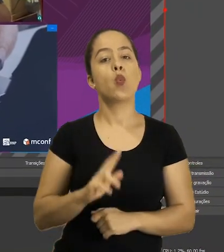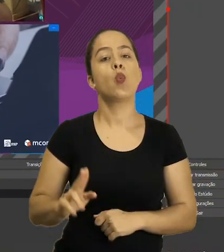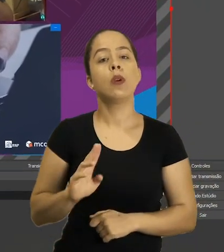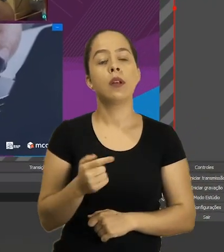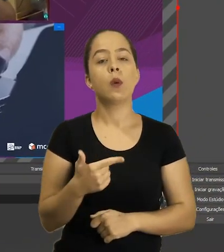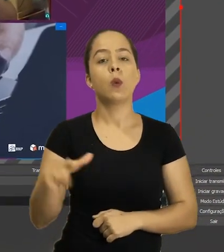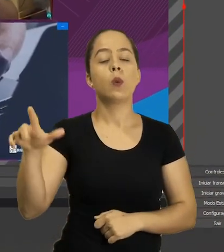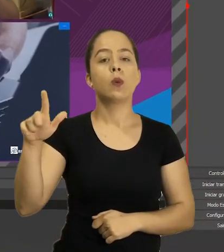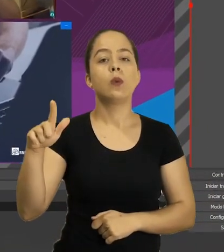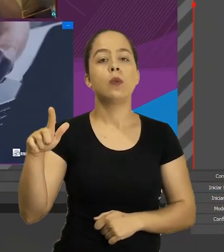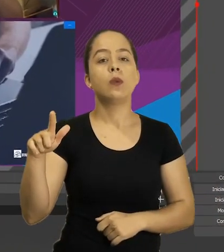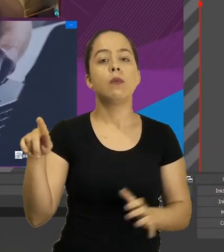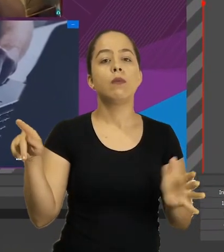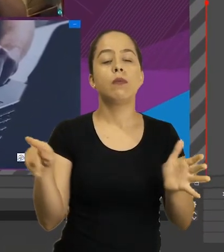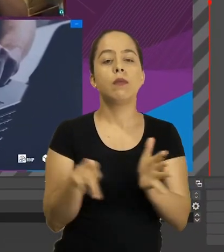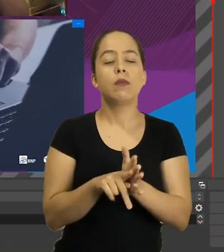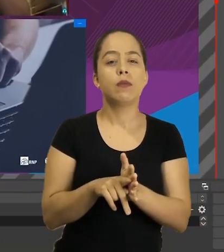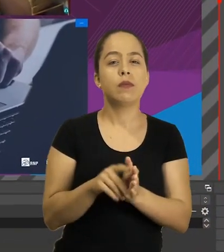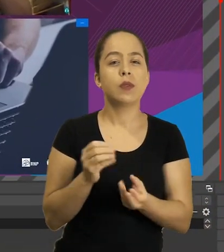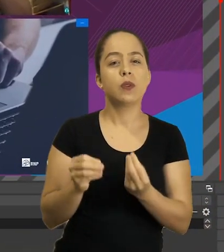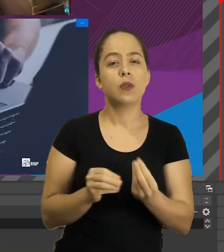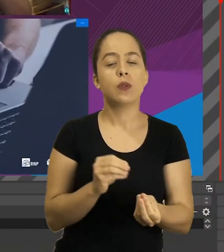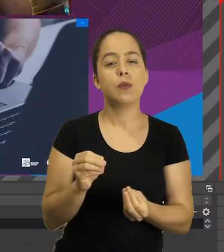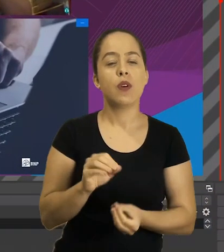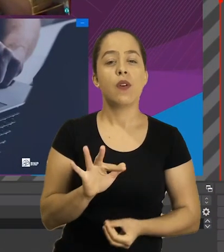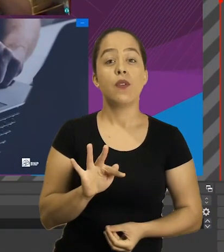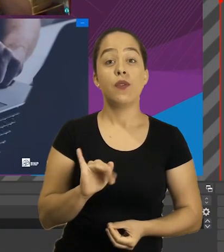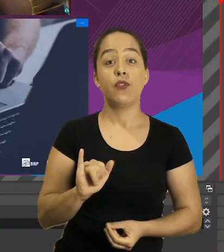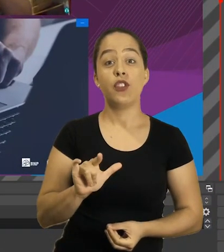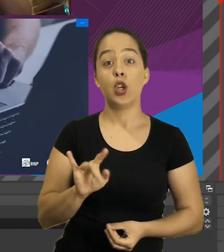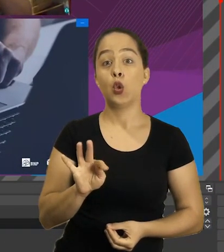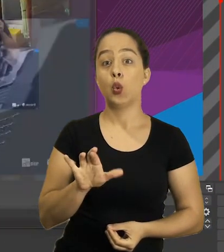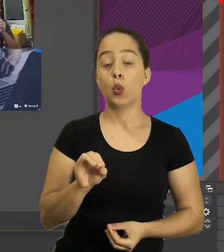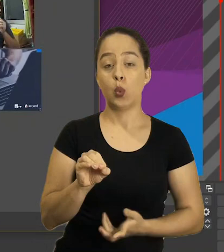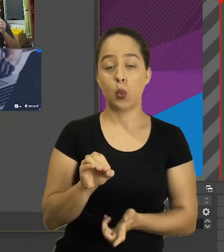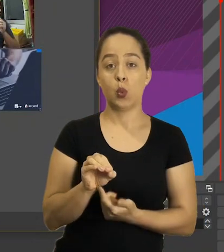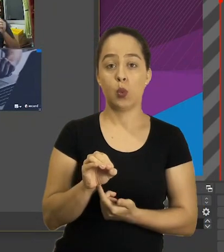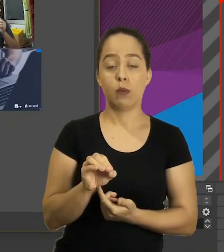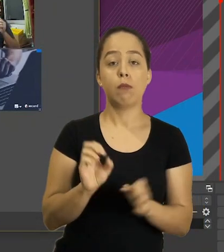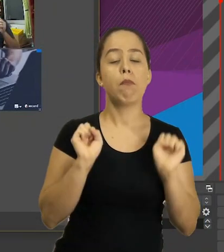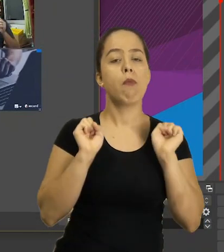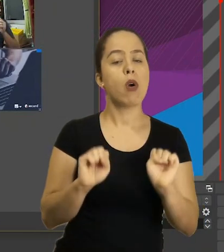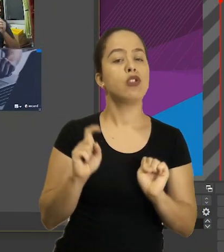Mas eu vou utilizar um outro recurso. Que é o recurso de filtro.